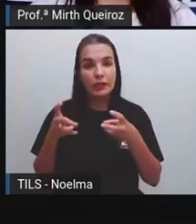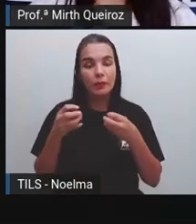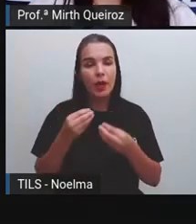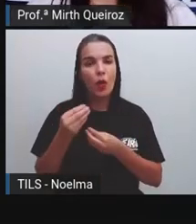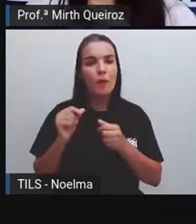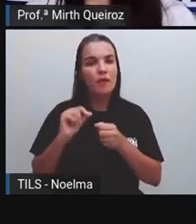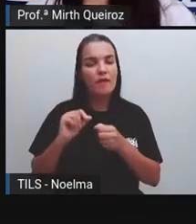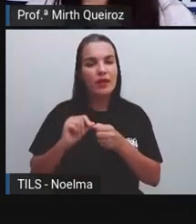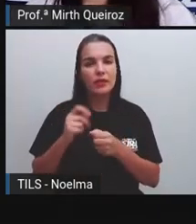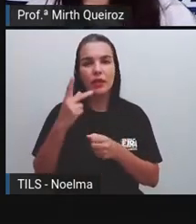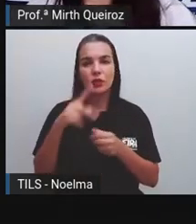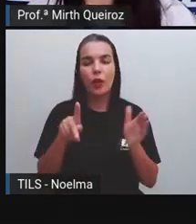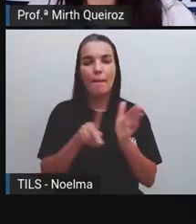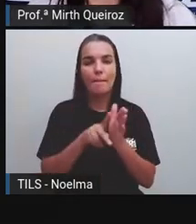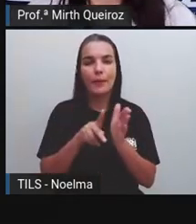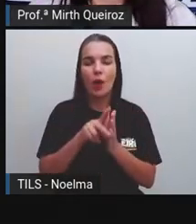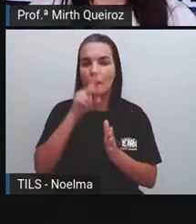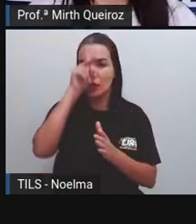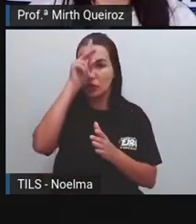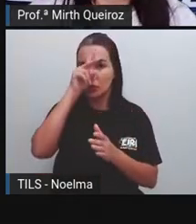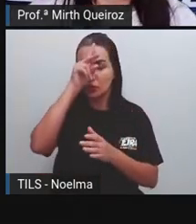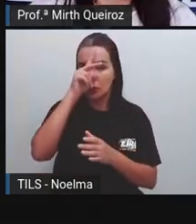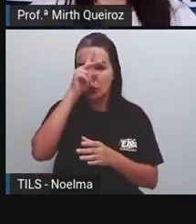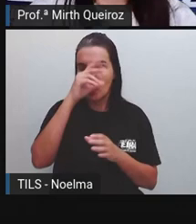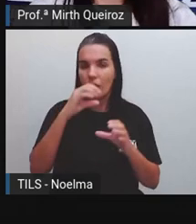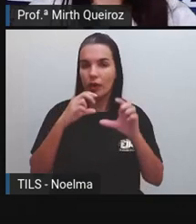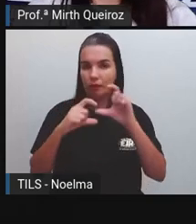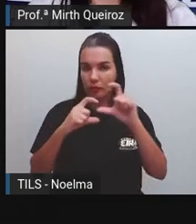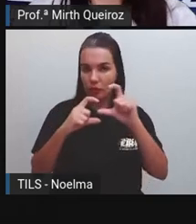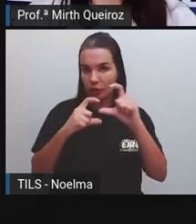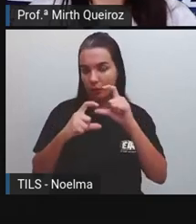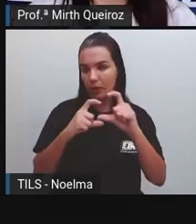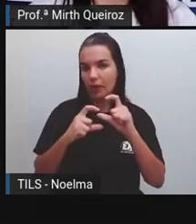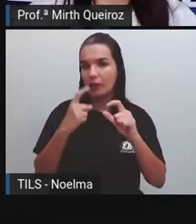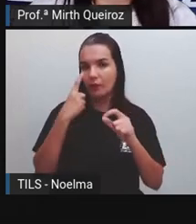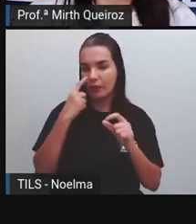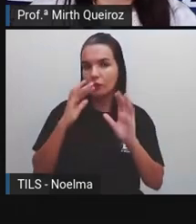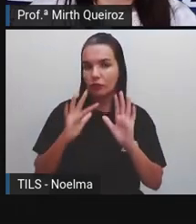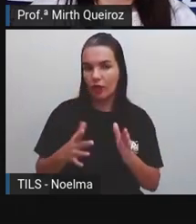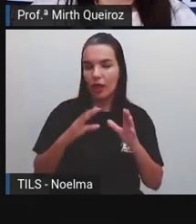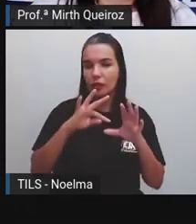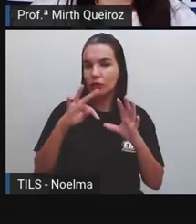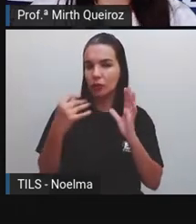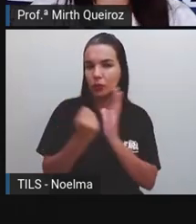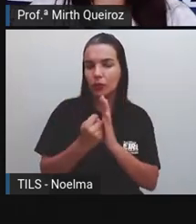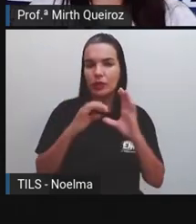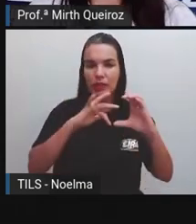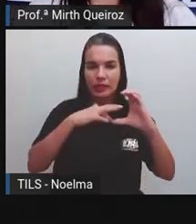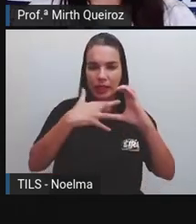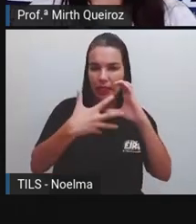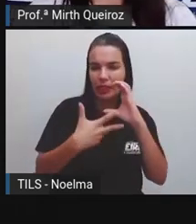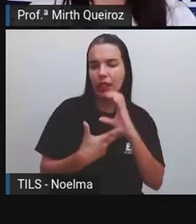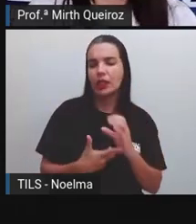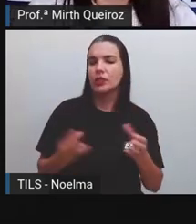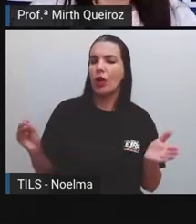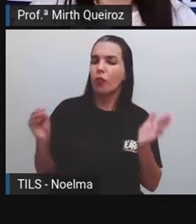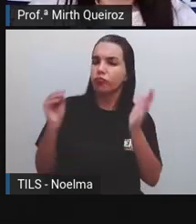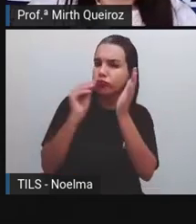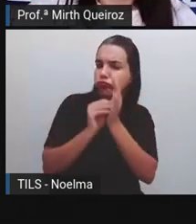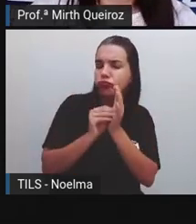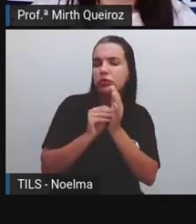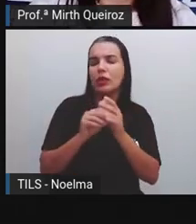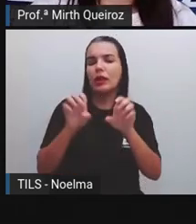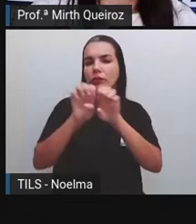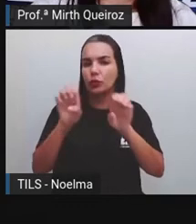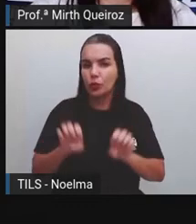podem fazer uma história em quadrinhos. A gente falou também hoje sobre os elementos que devem estar presentes na história em quadrinhos. E eu